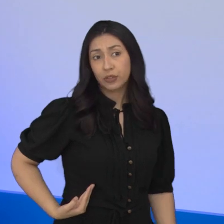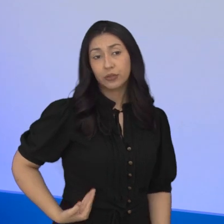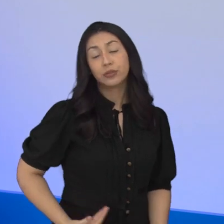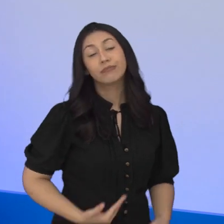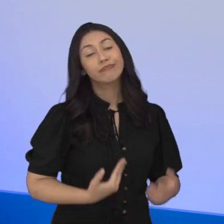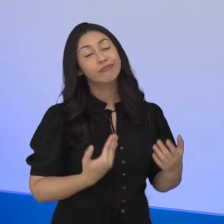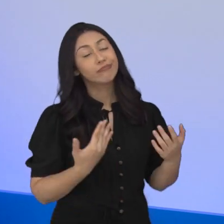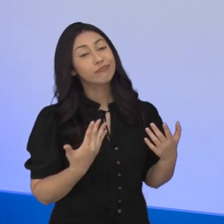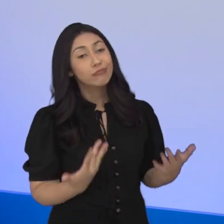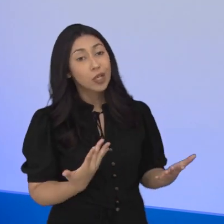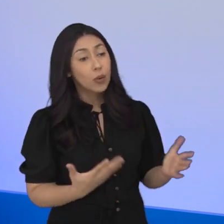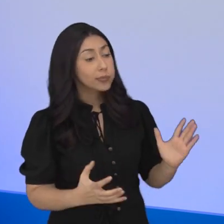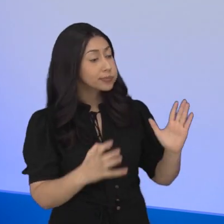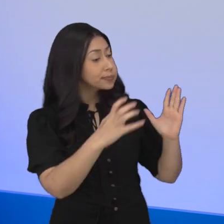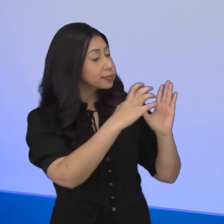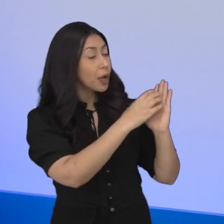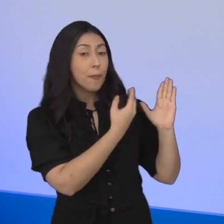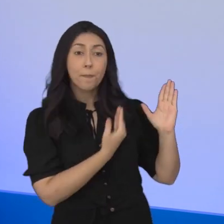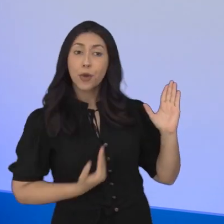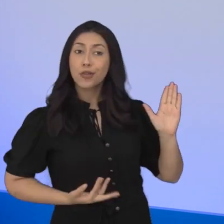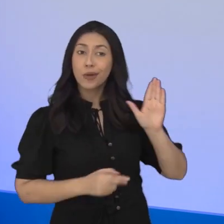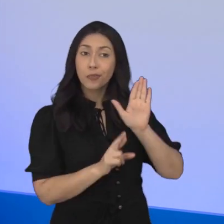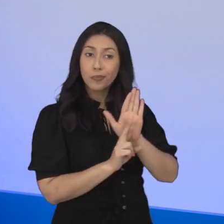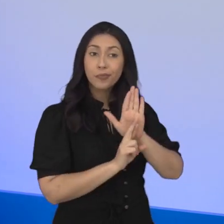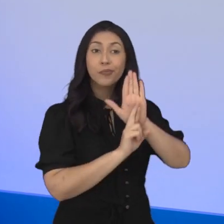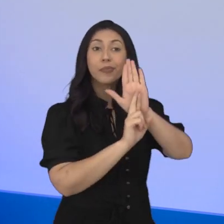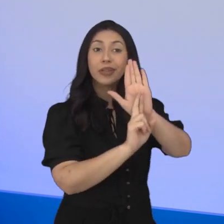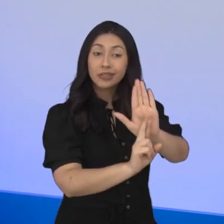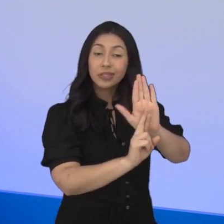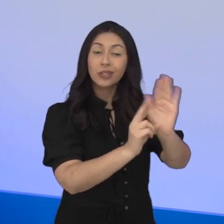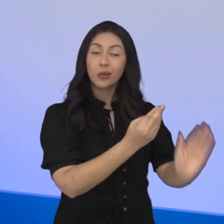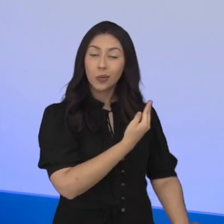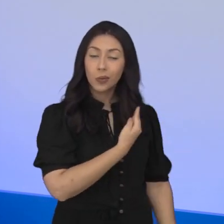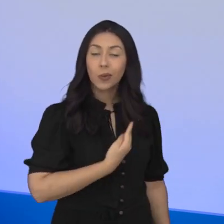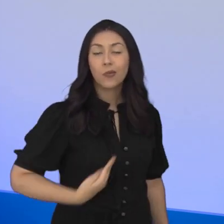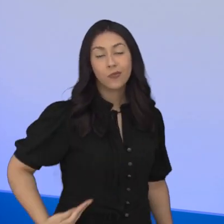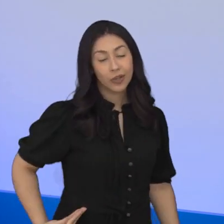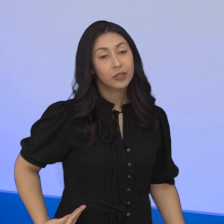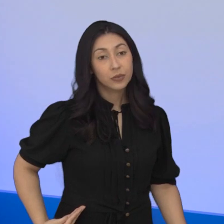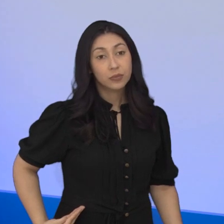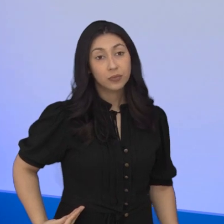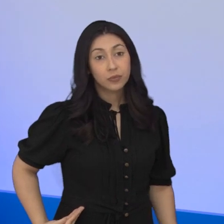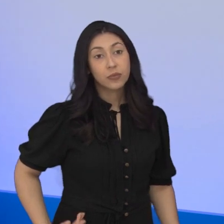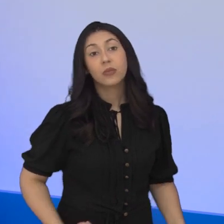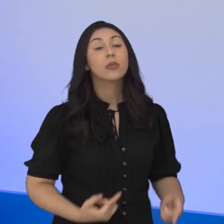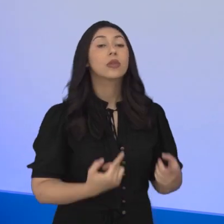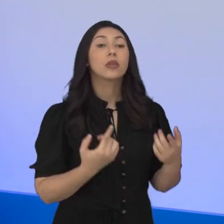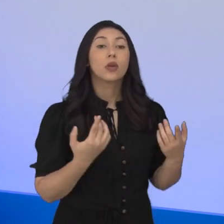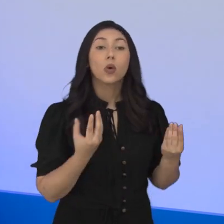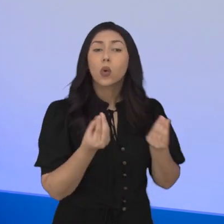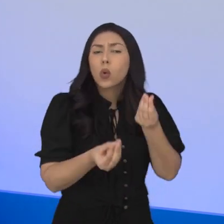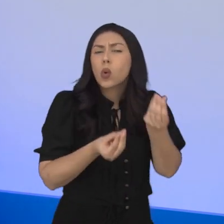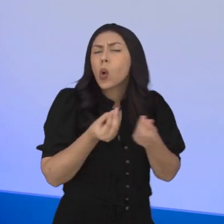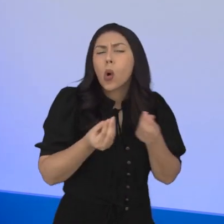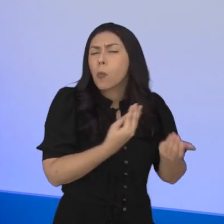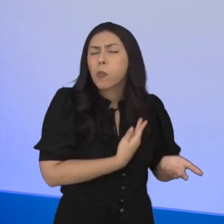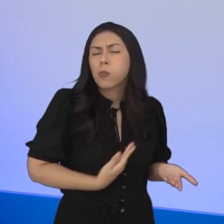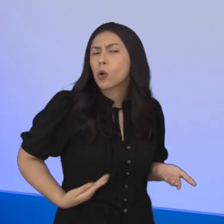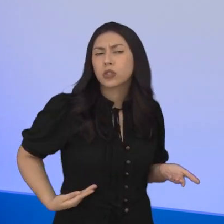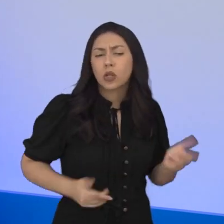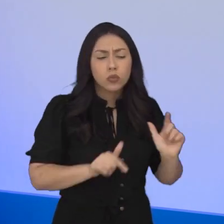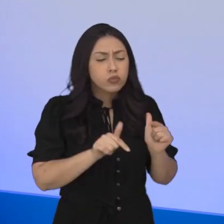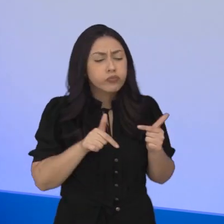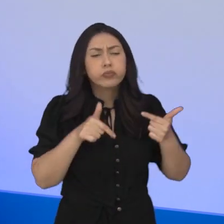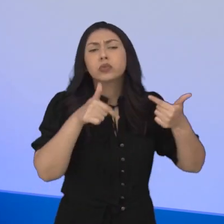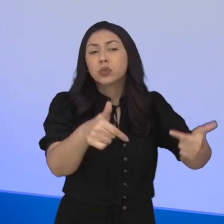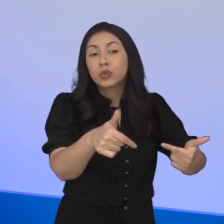servidor público nada mais é do que a personificação do Estado. O Estado, ele se perfaz, ele pratica os seus